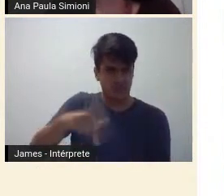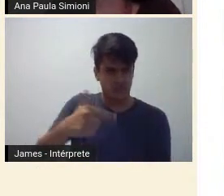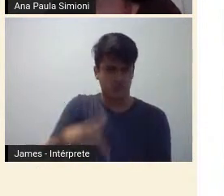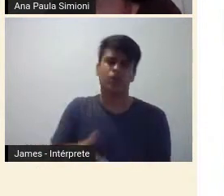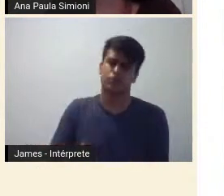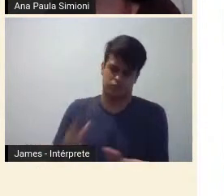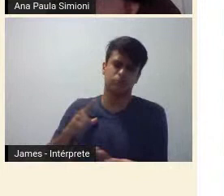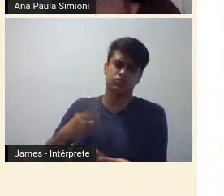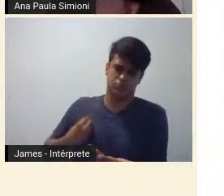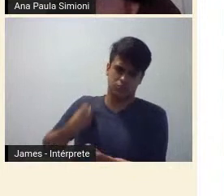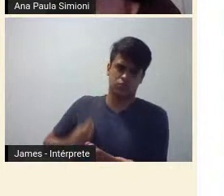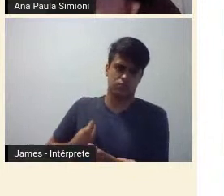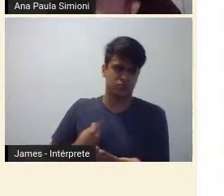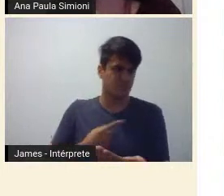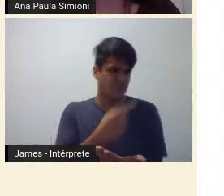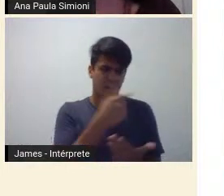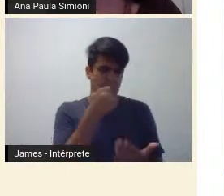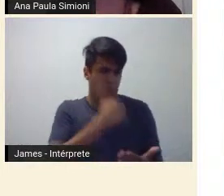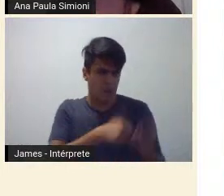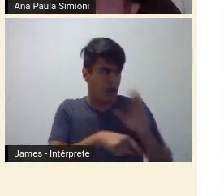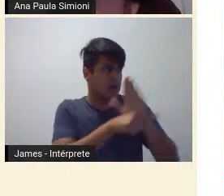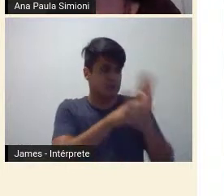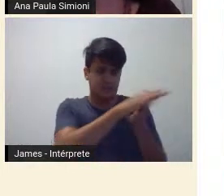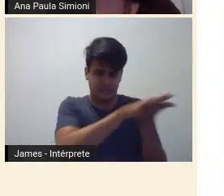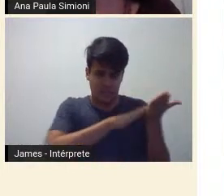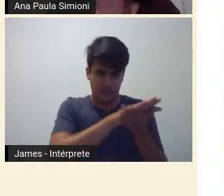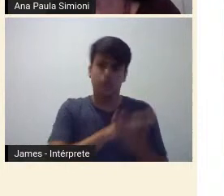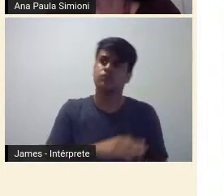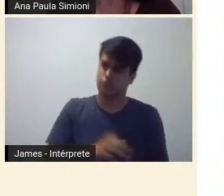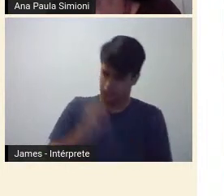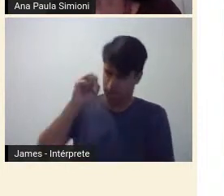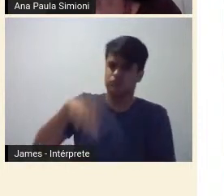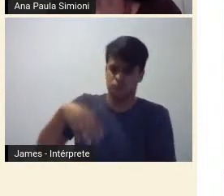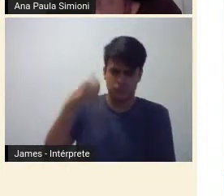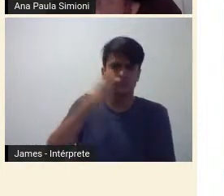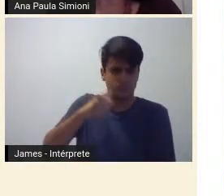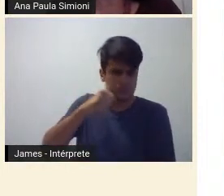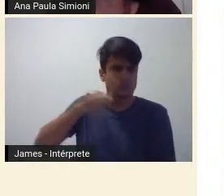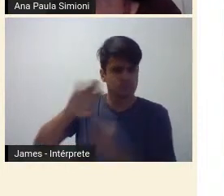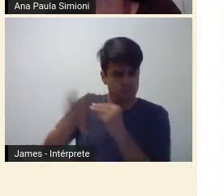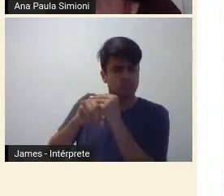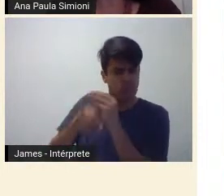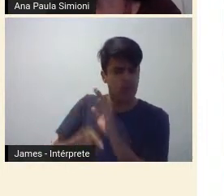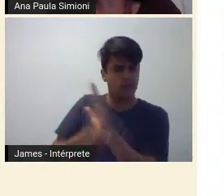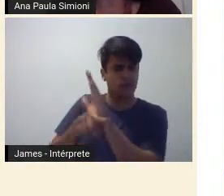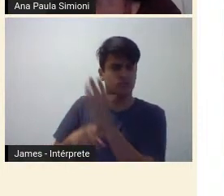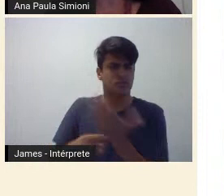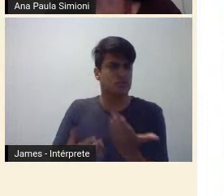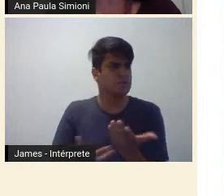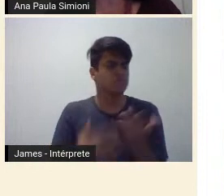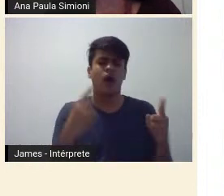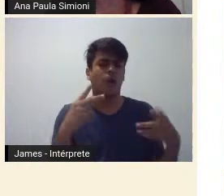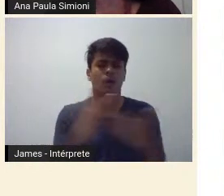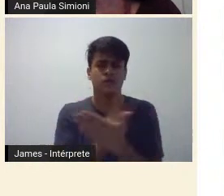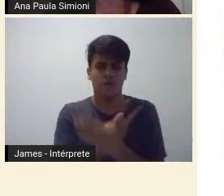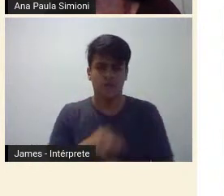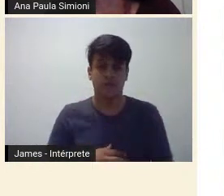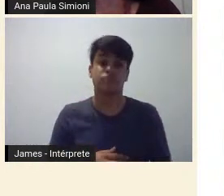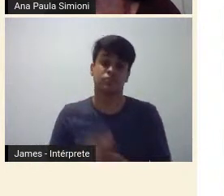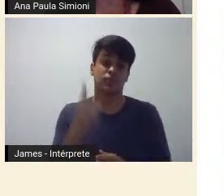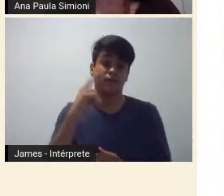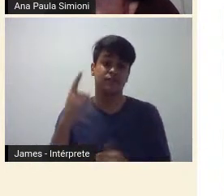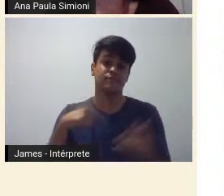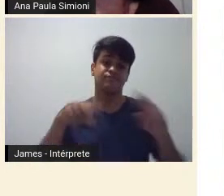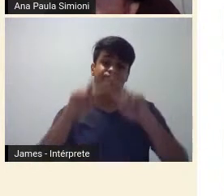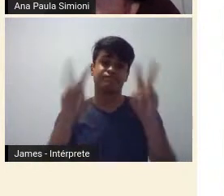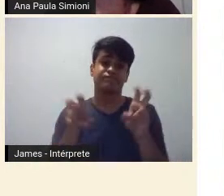contribuíram em nada para o modernismo? Claro que não, elas contribuíram. Então, o que que acontece? E daí ela lança essa questão, que é